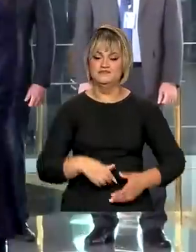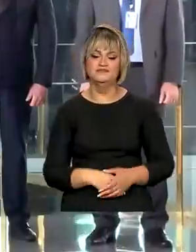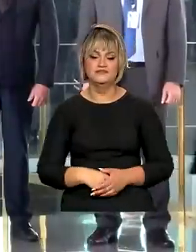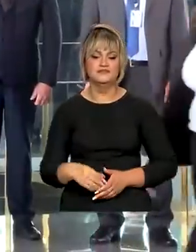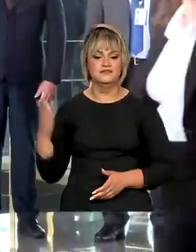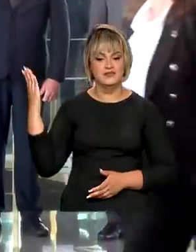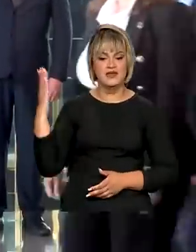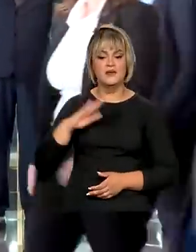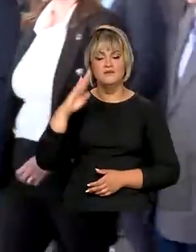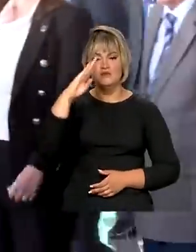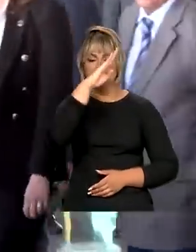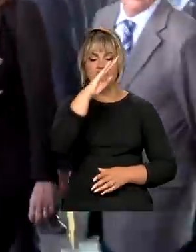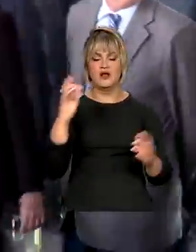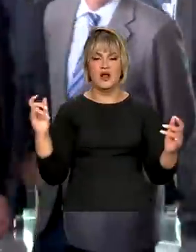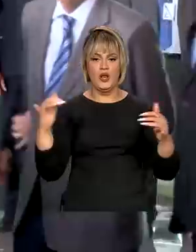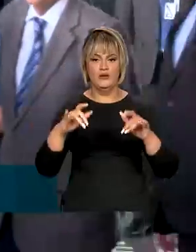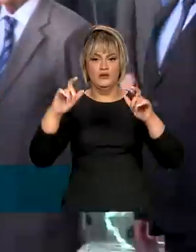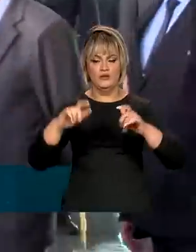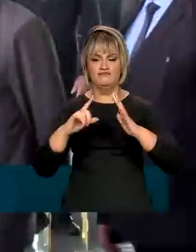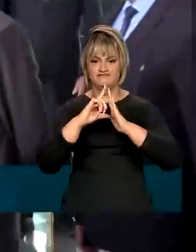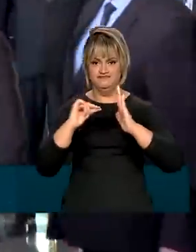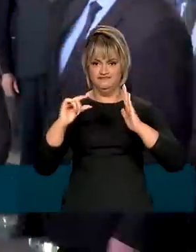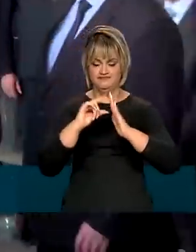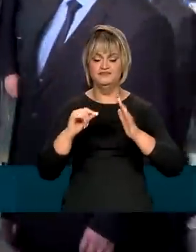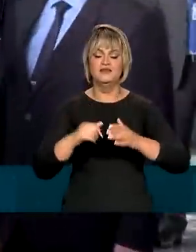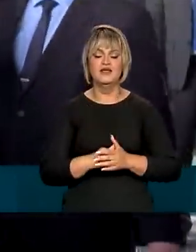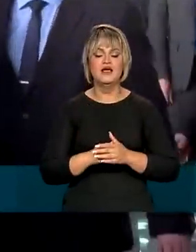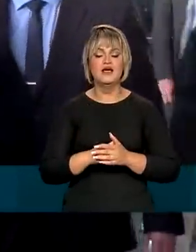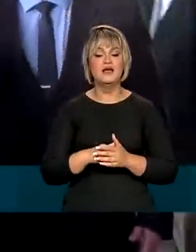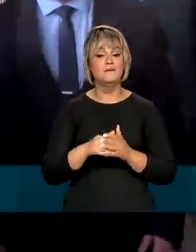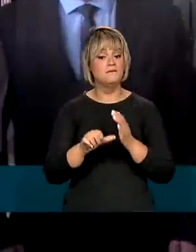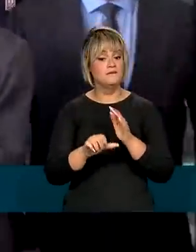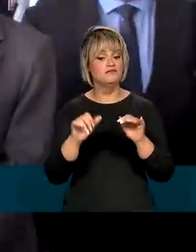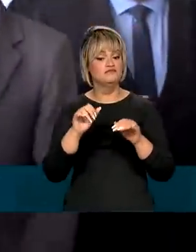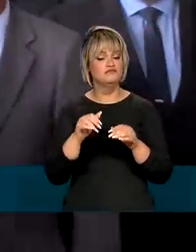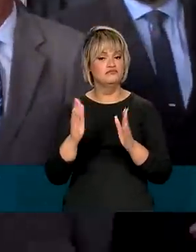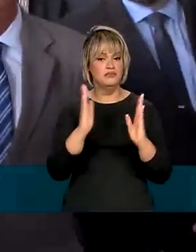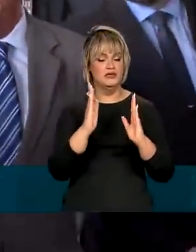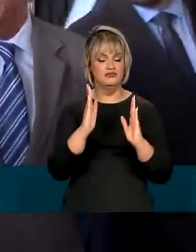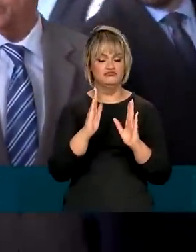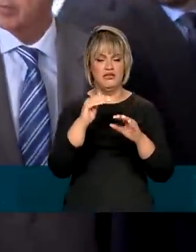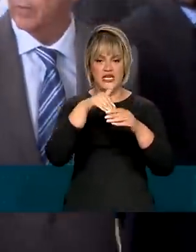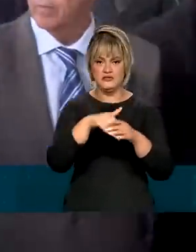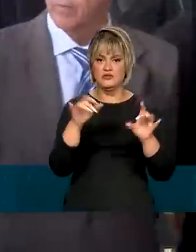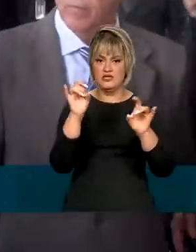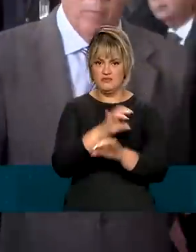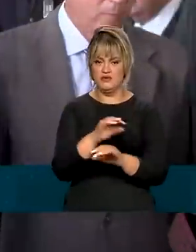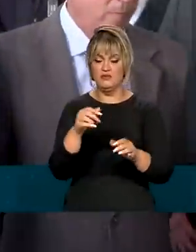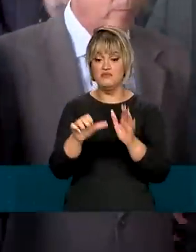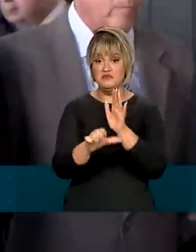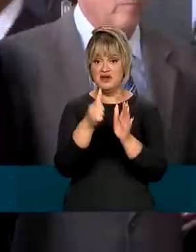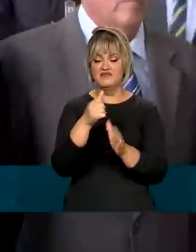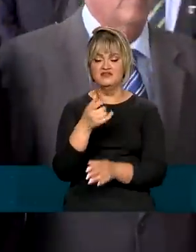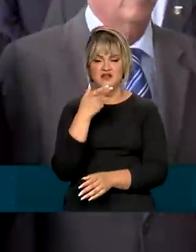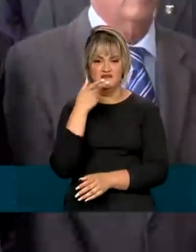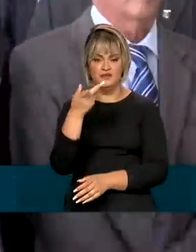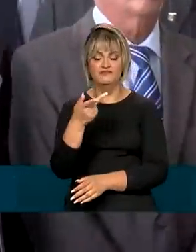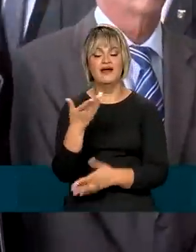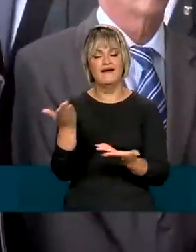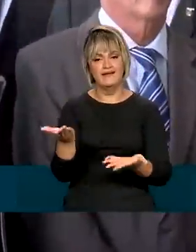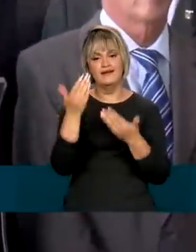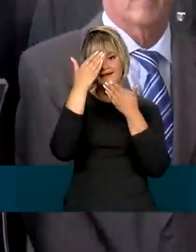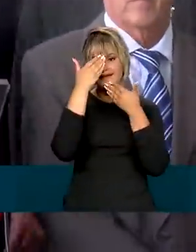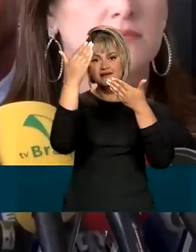recebeu a imprensa no Palácio da Alvorada e no primeiro pronunciamento após o segundo turno das eleições, agradeceu os